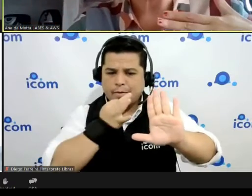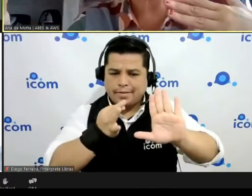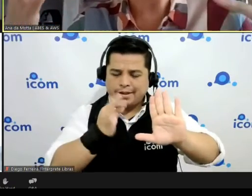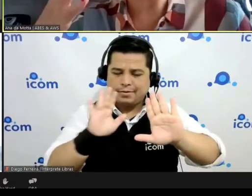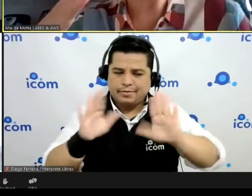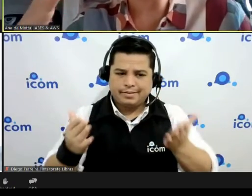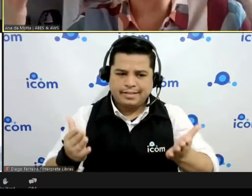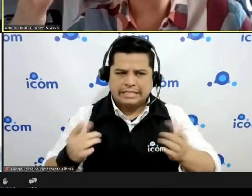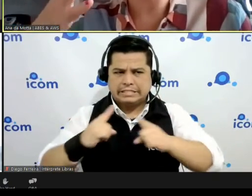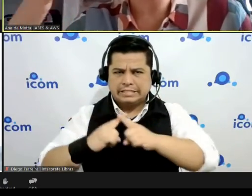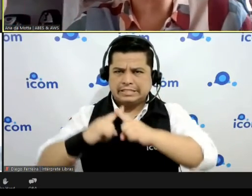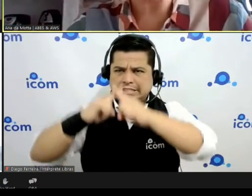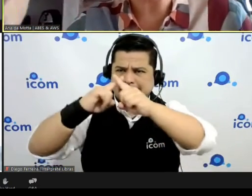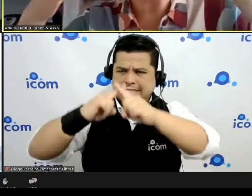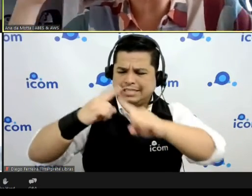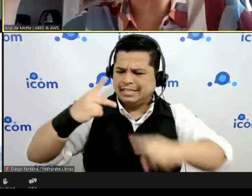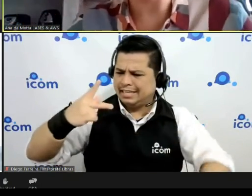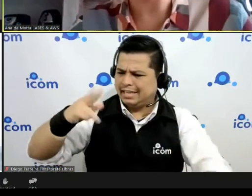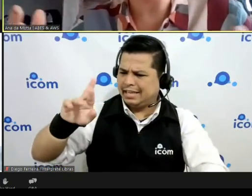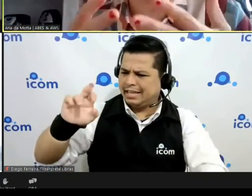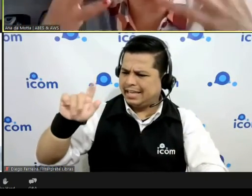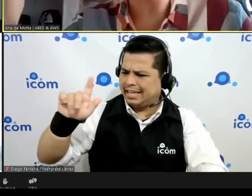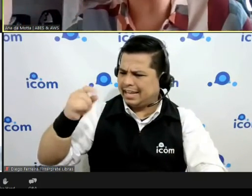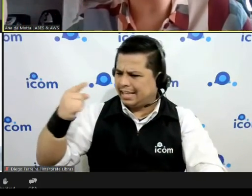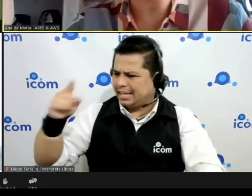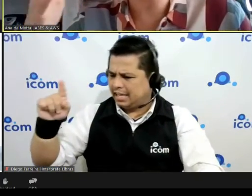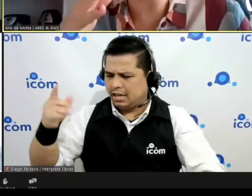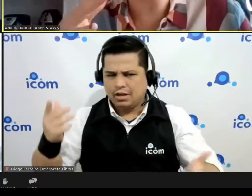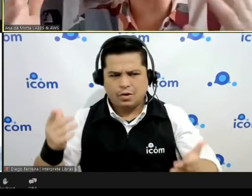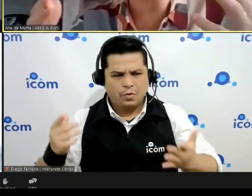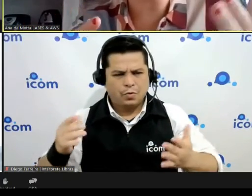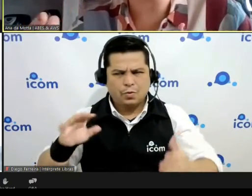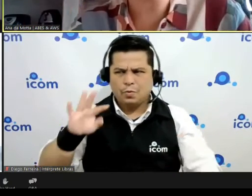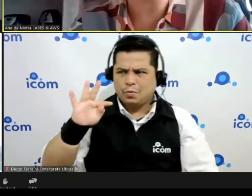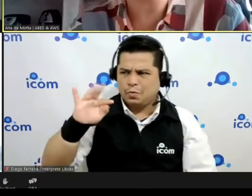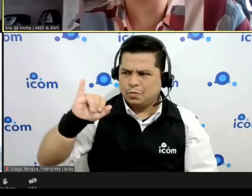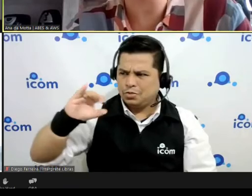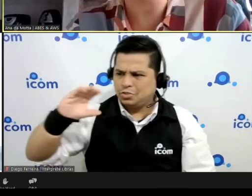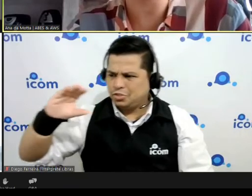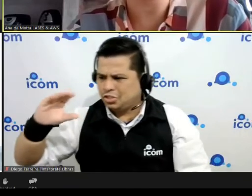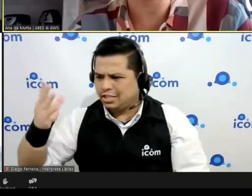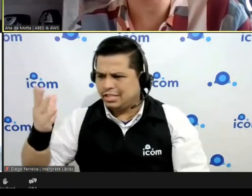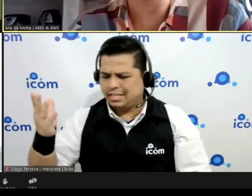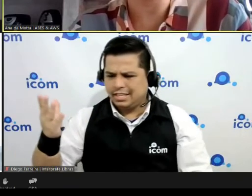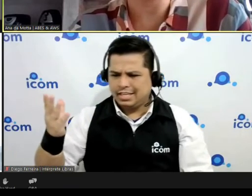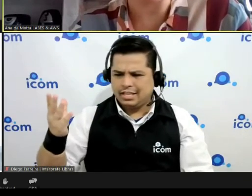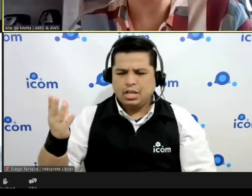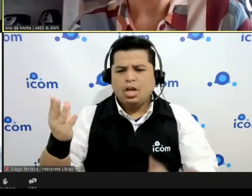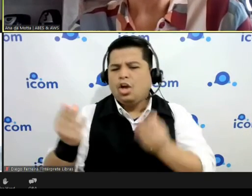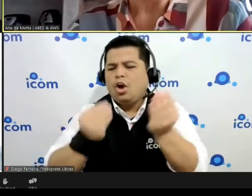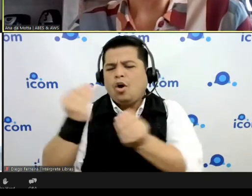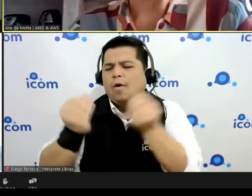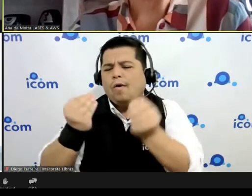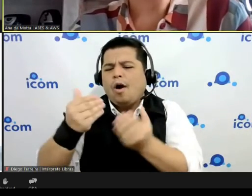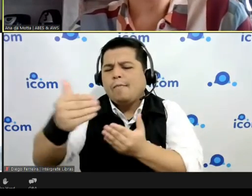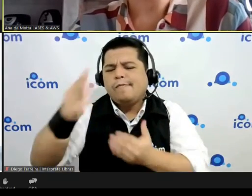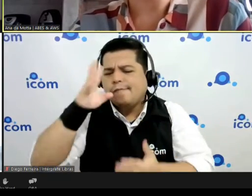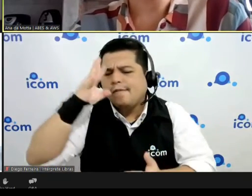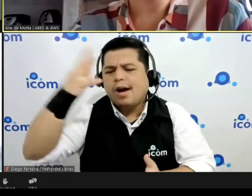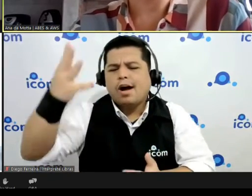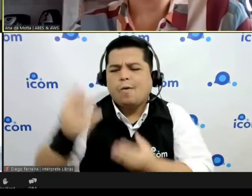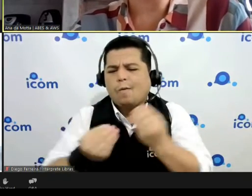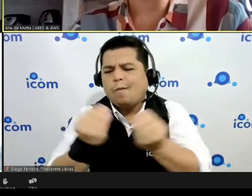concorrência, pregão tique, comoditização como você acha que isso vai acontecer e